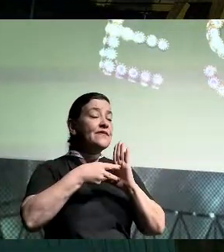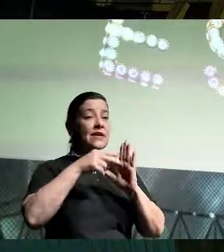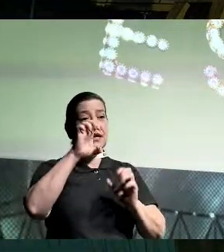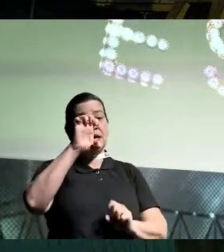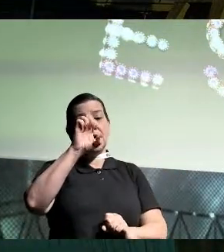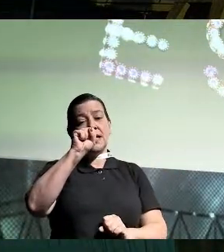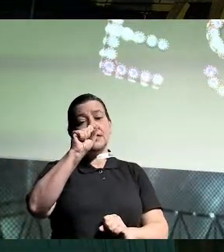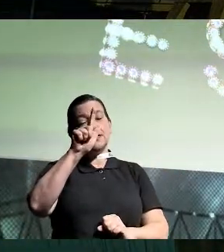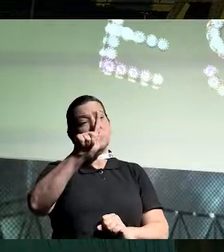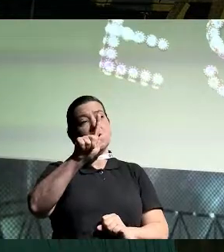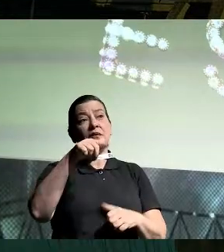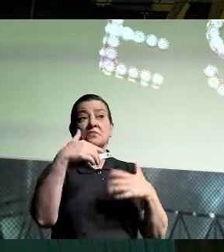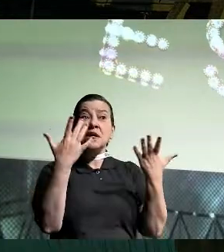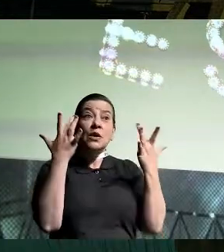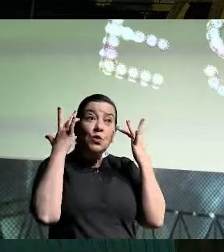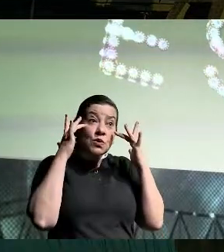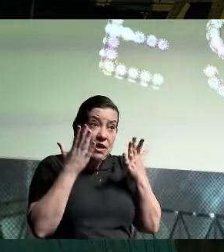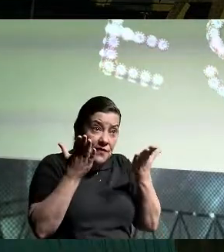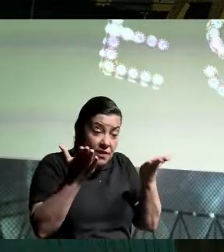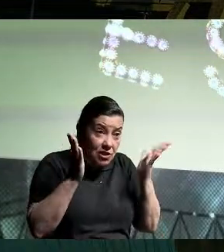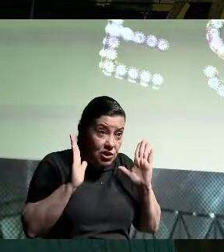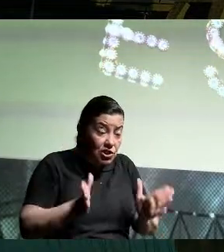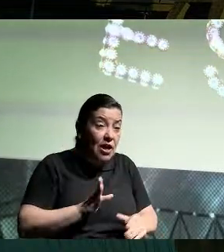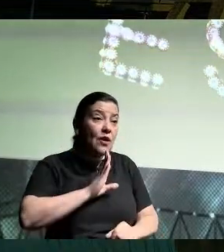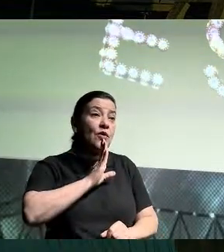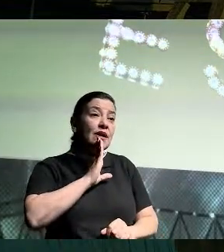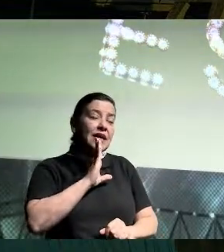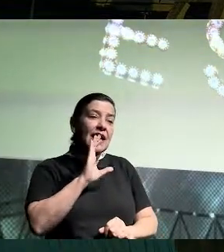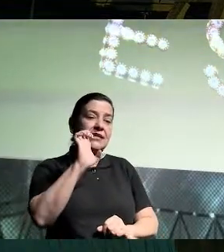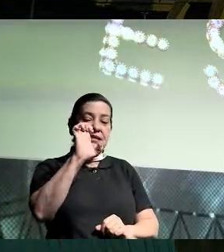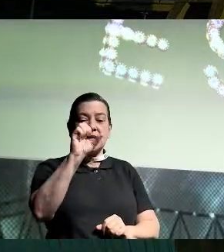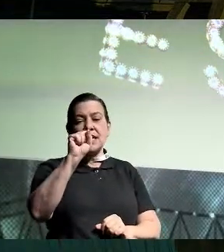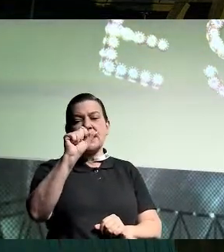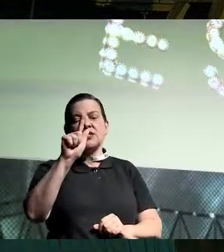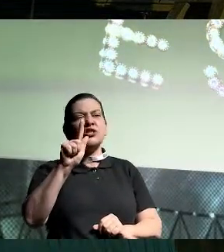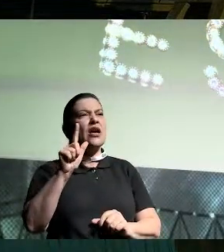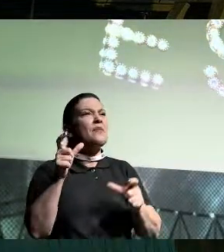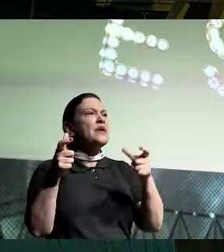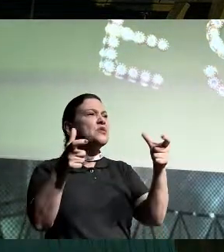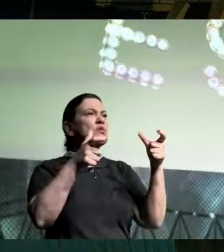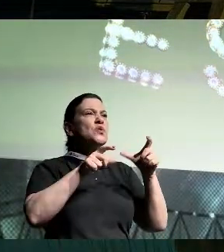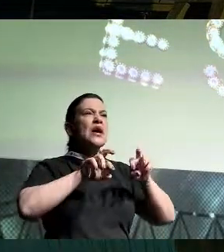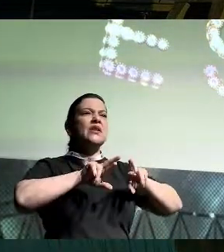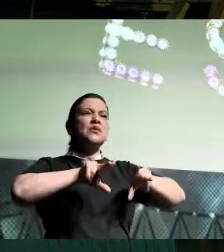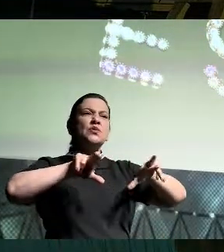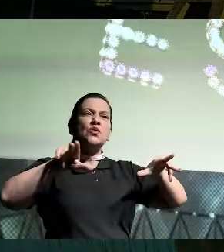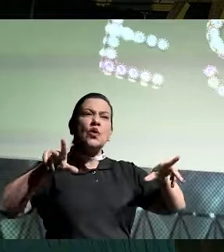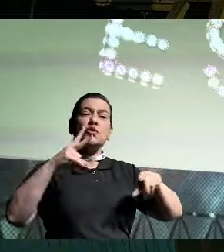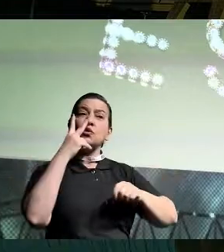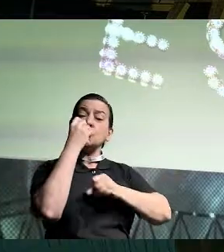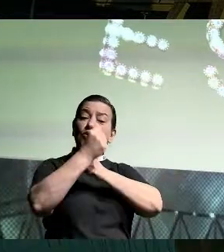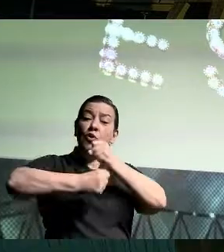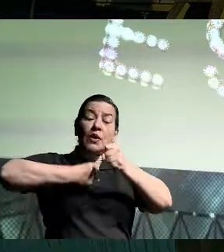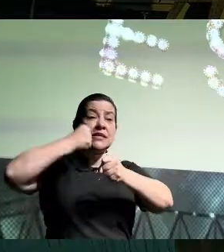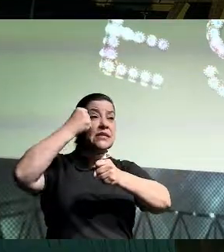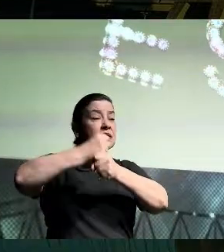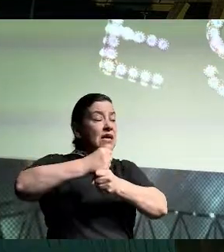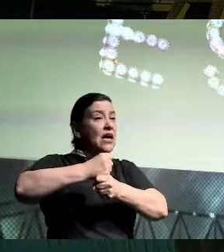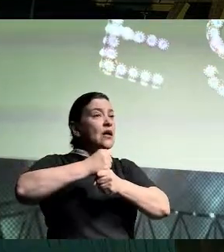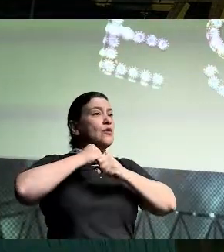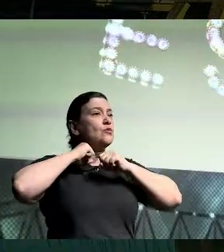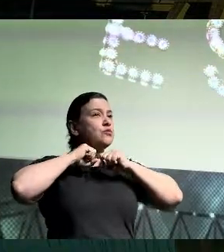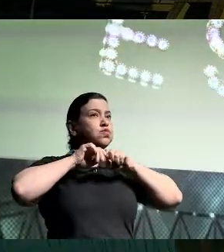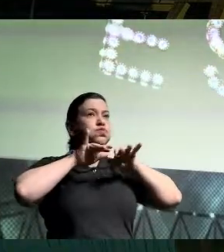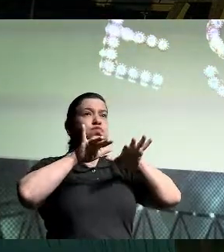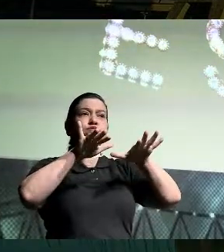DSG? Eu não sei o quanto vocês já ouviram falar dessa letrinha, mas ela aparece em todo lugar, e principalmente nos últimos dois anos ela vem e vem com muita